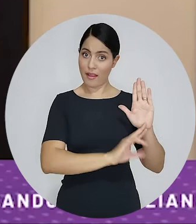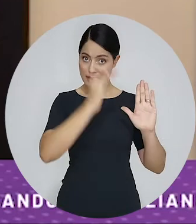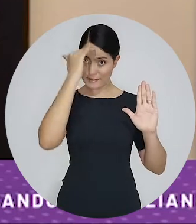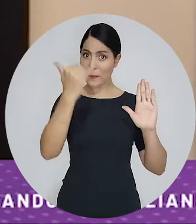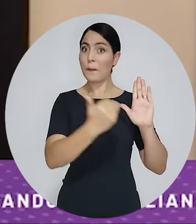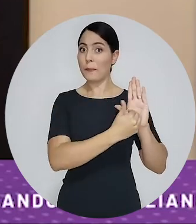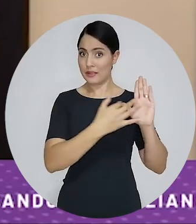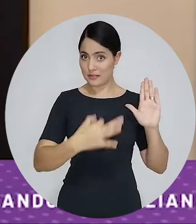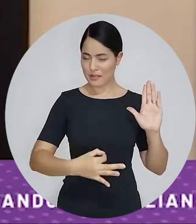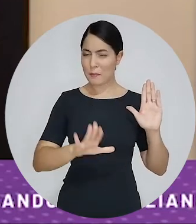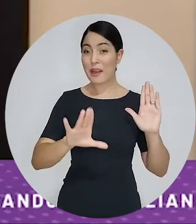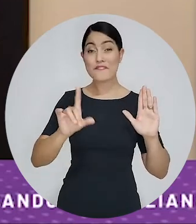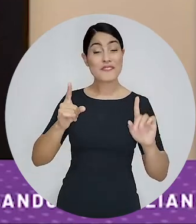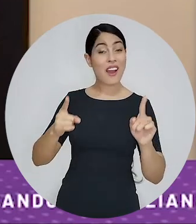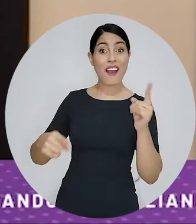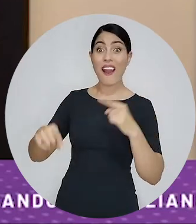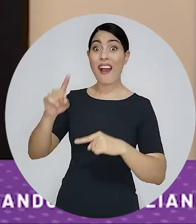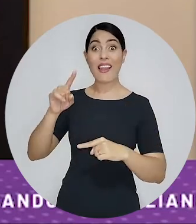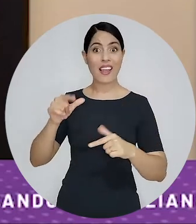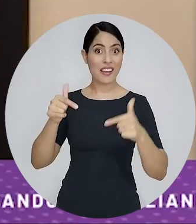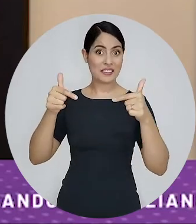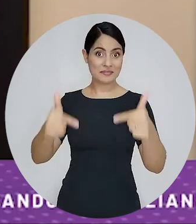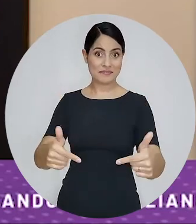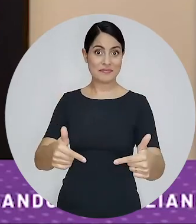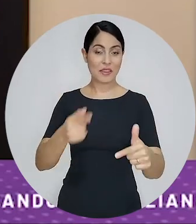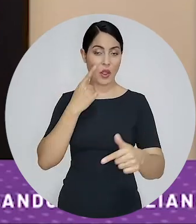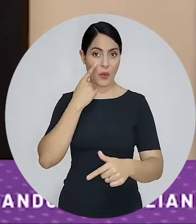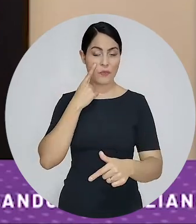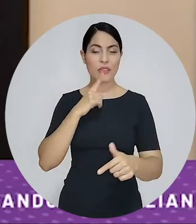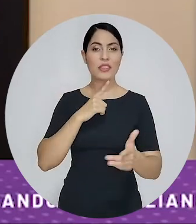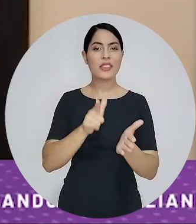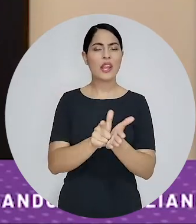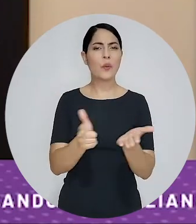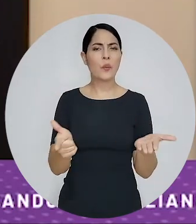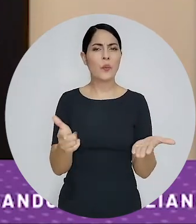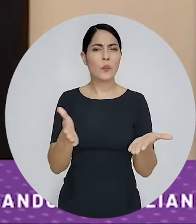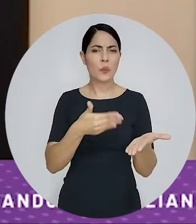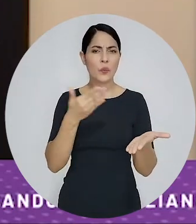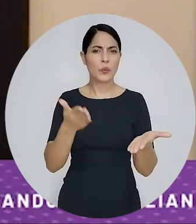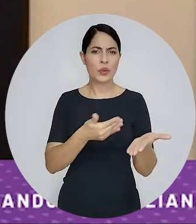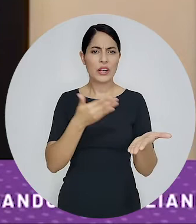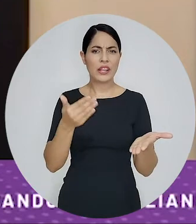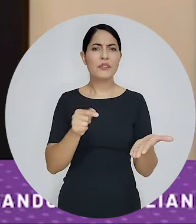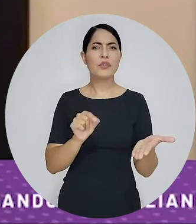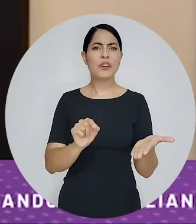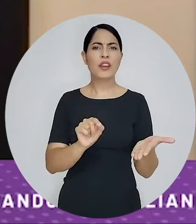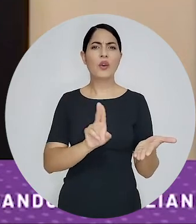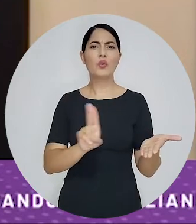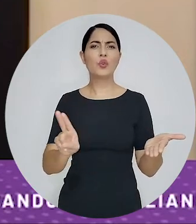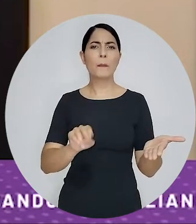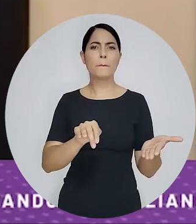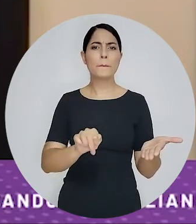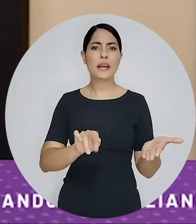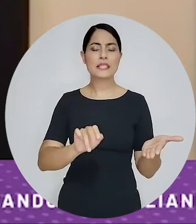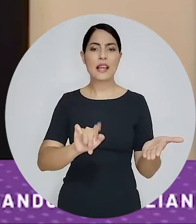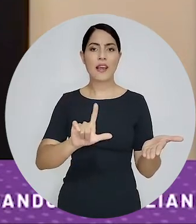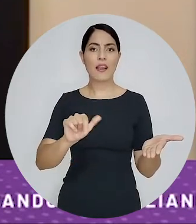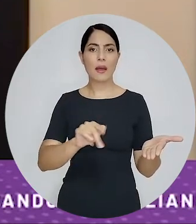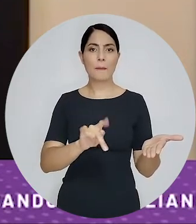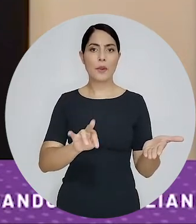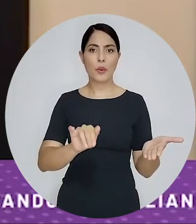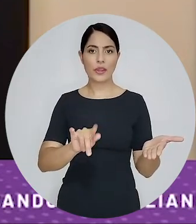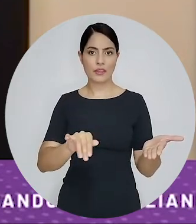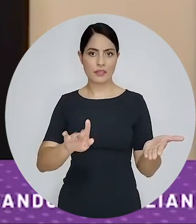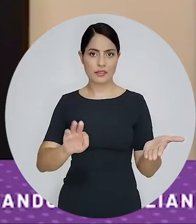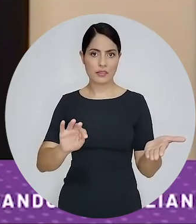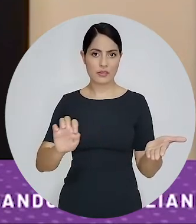a priori sim, mas é muito além disso. Existe um livro muito bom no Brasil sobre o Compliance que um livro da Marcela Bloch da professora